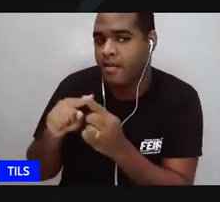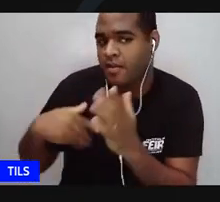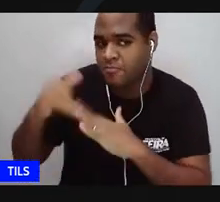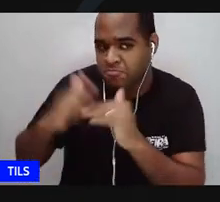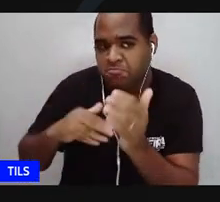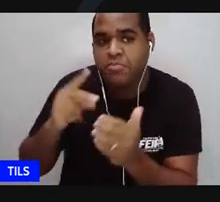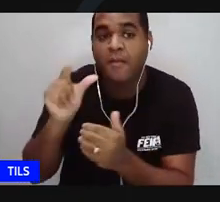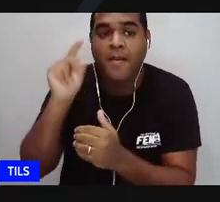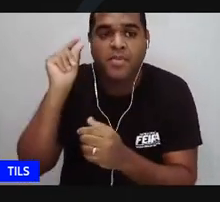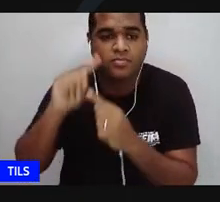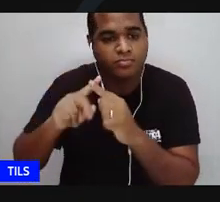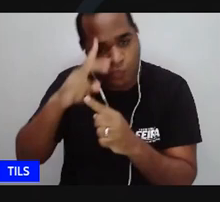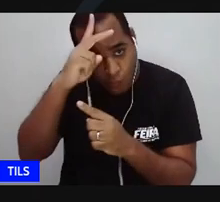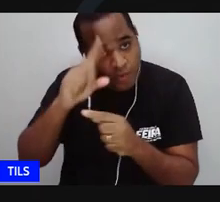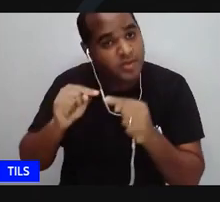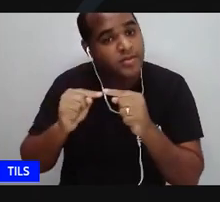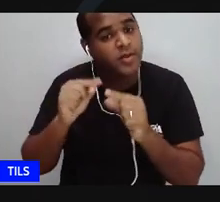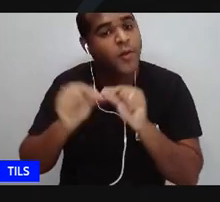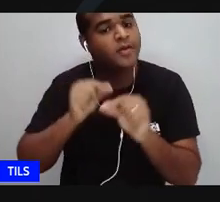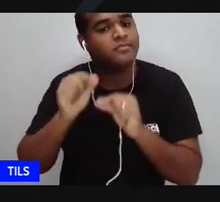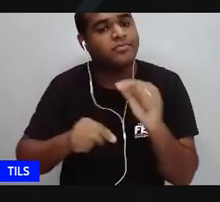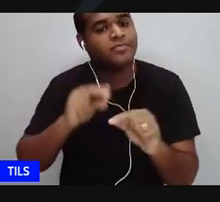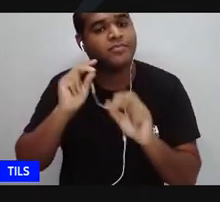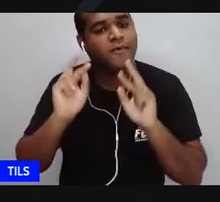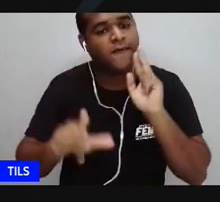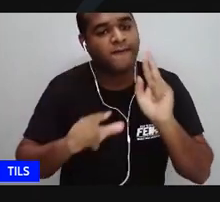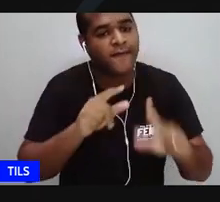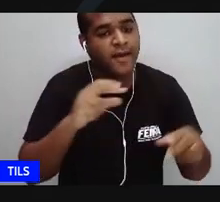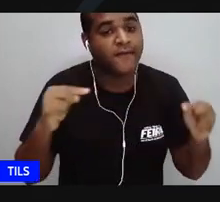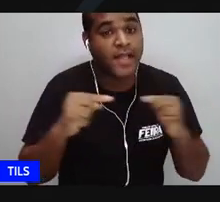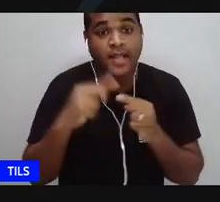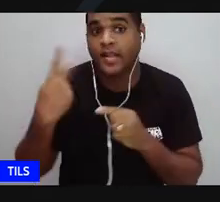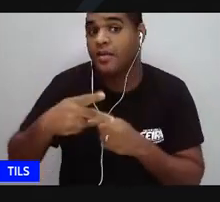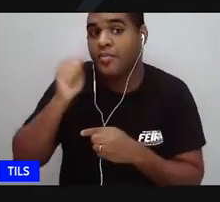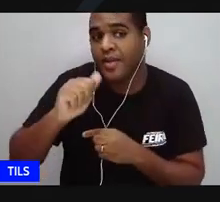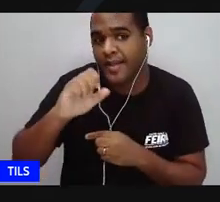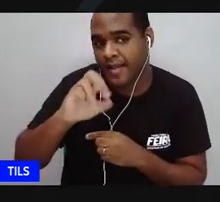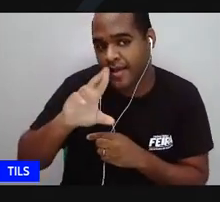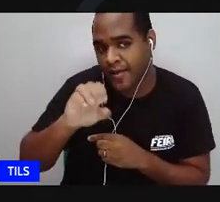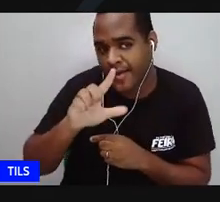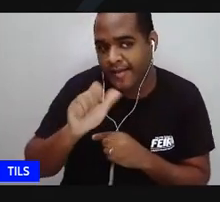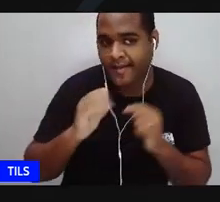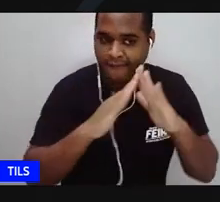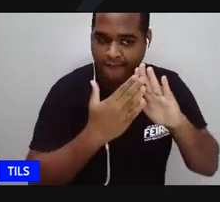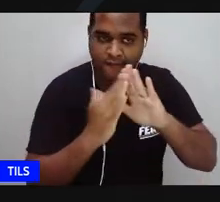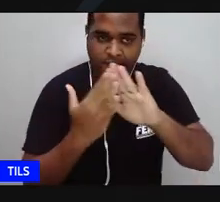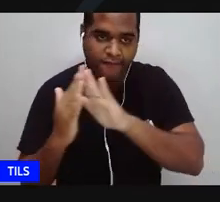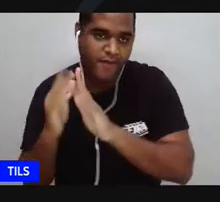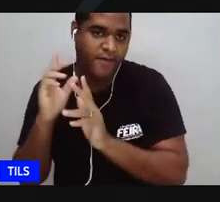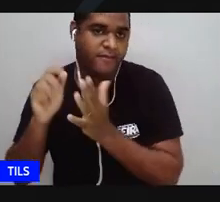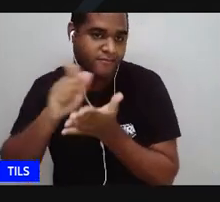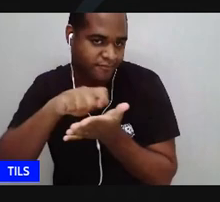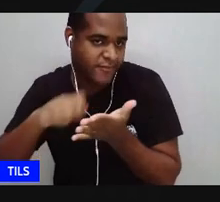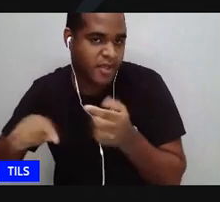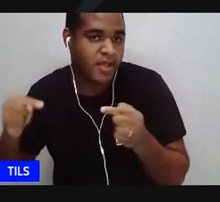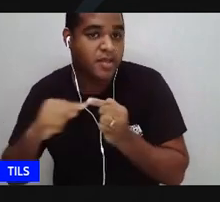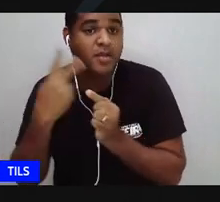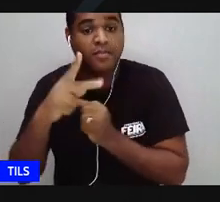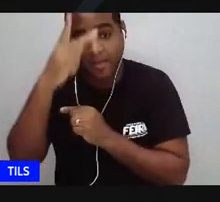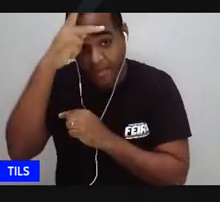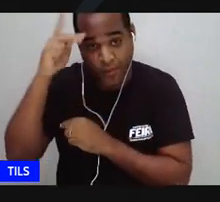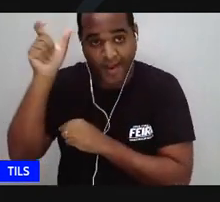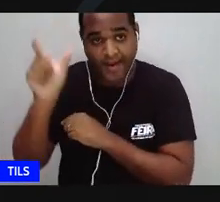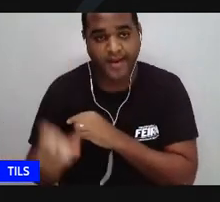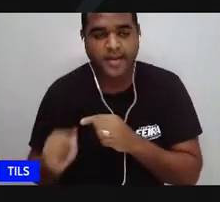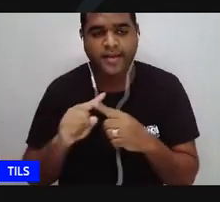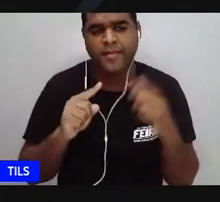história. É diferente, Carolina, escrever sobre a favela de uma pessoa que